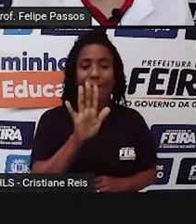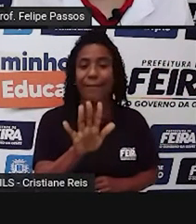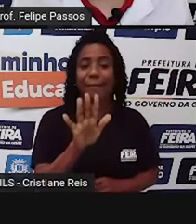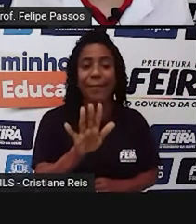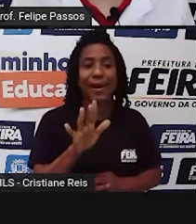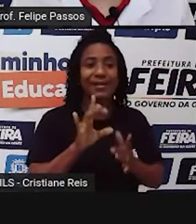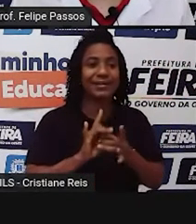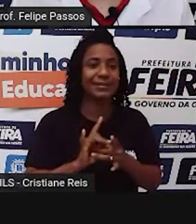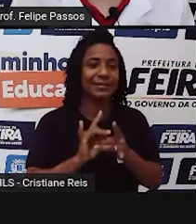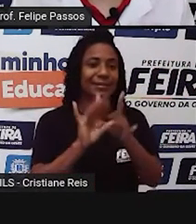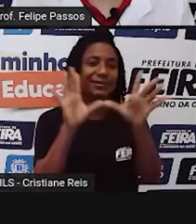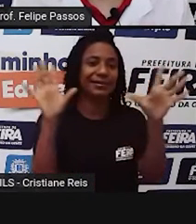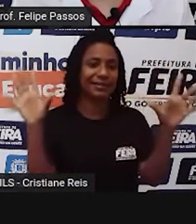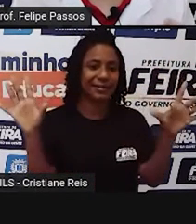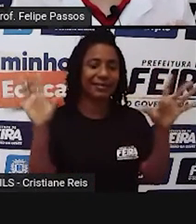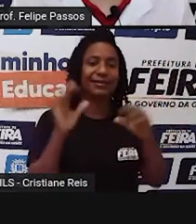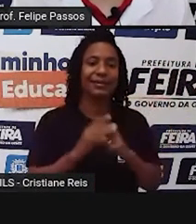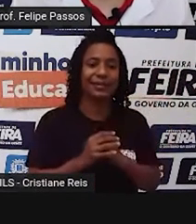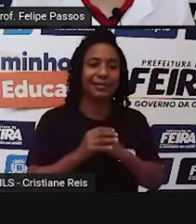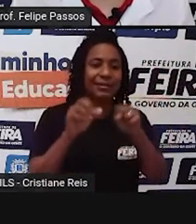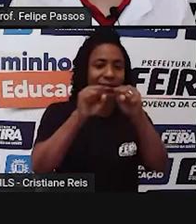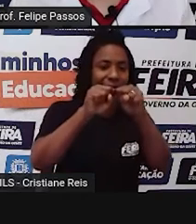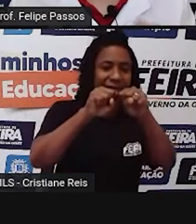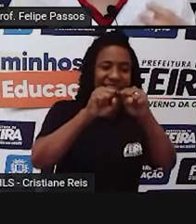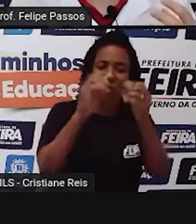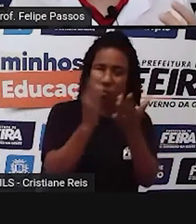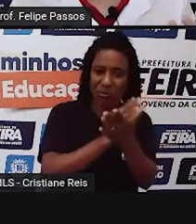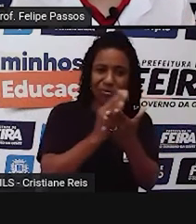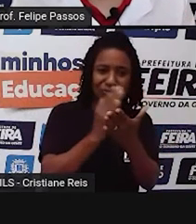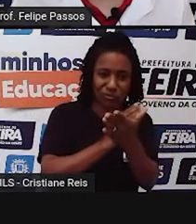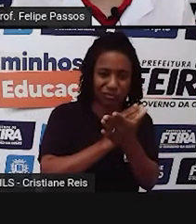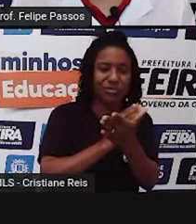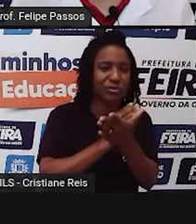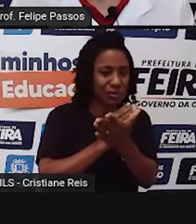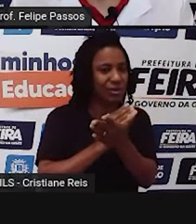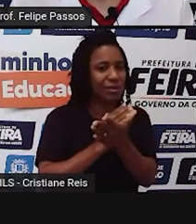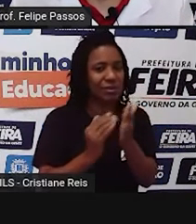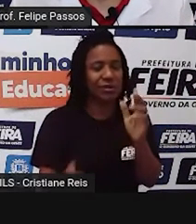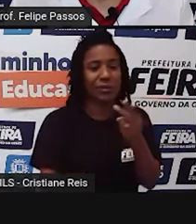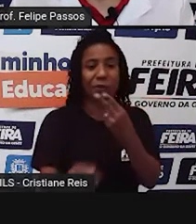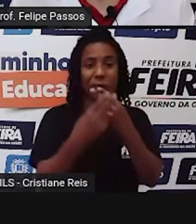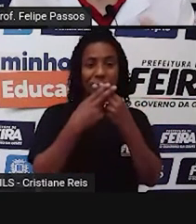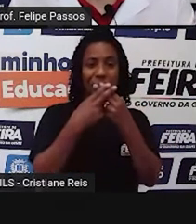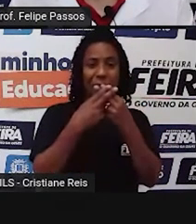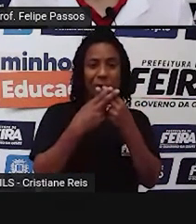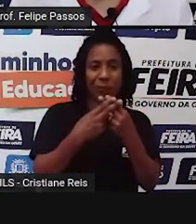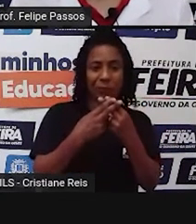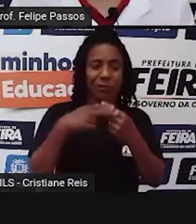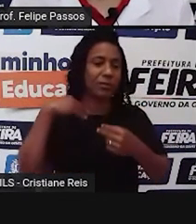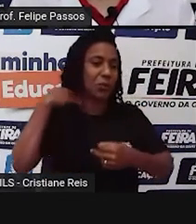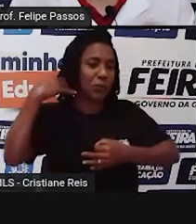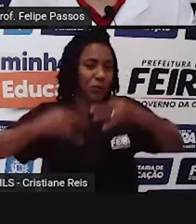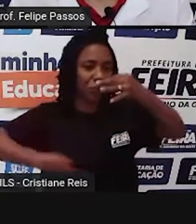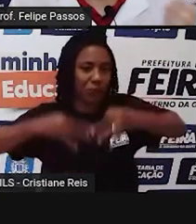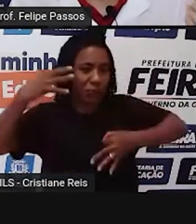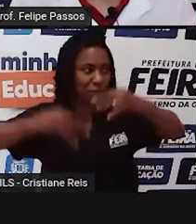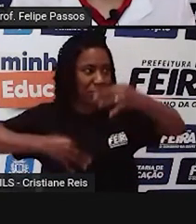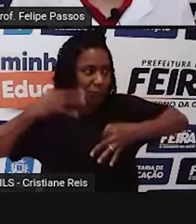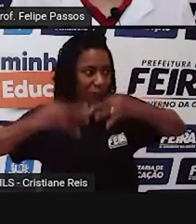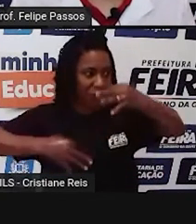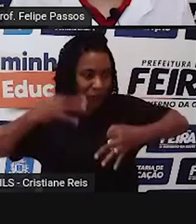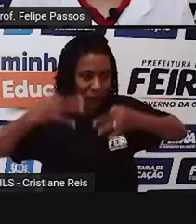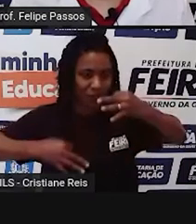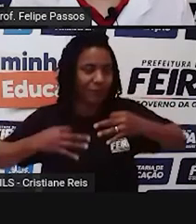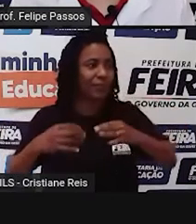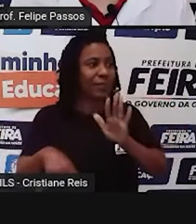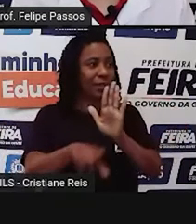diversos sistemas de encarceramento, de julgamento, né, da aplicação